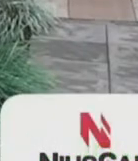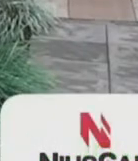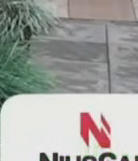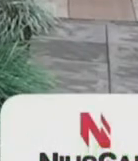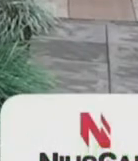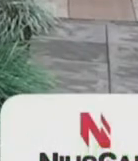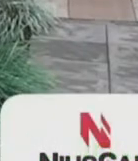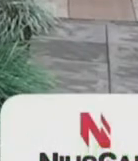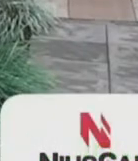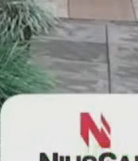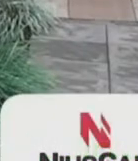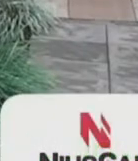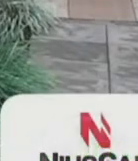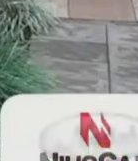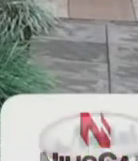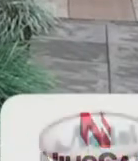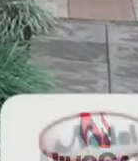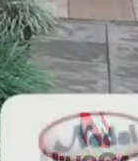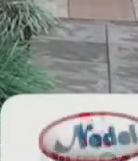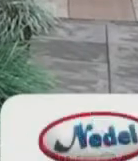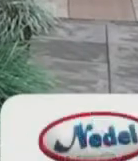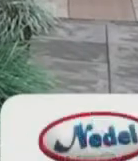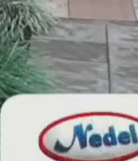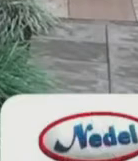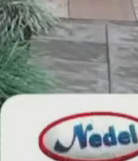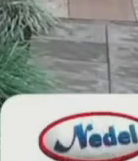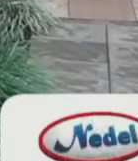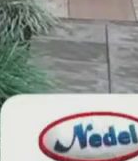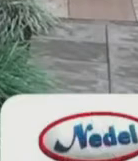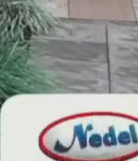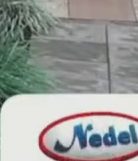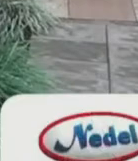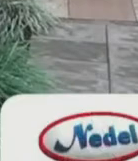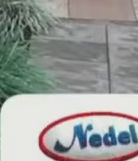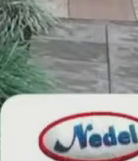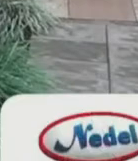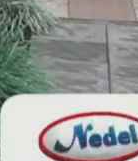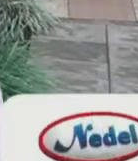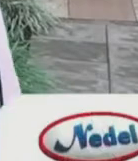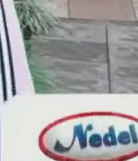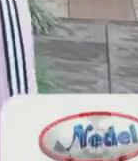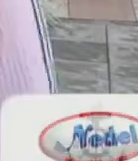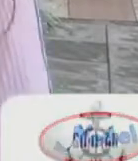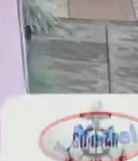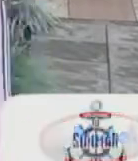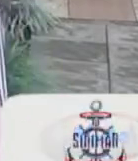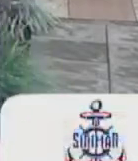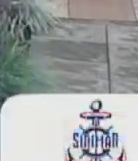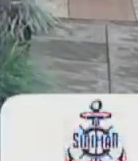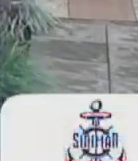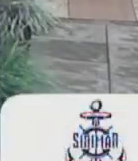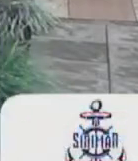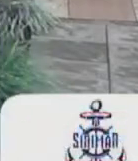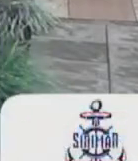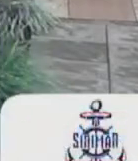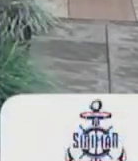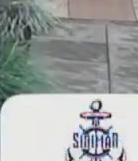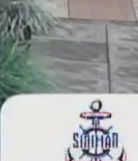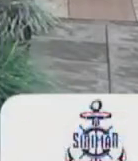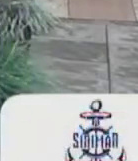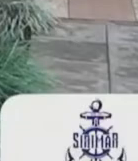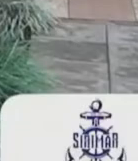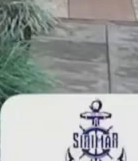é isso mesmo bom eu estou tipo muito feliz a gente já tinha uma noção mais ou menos que